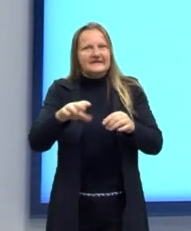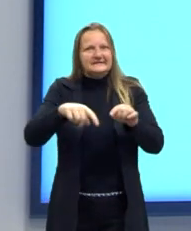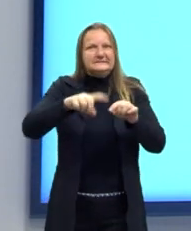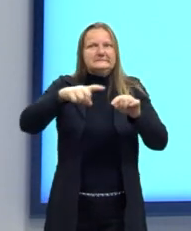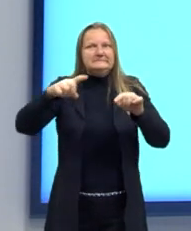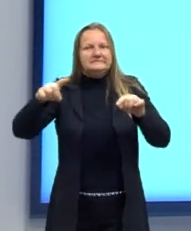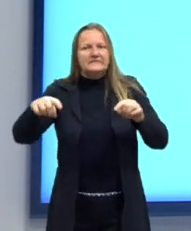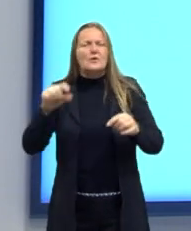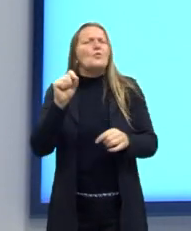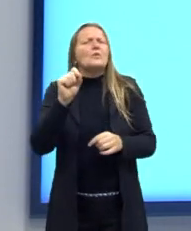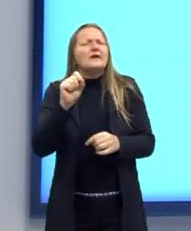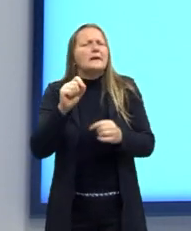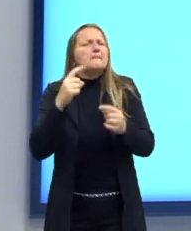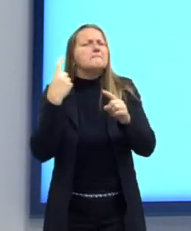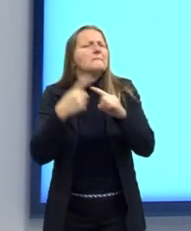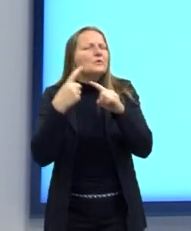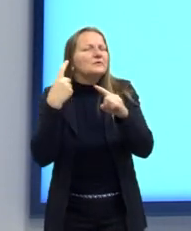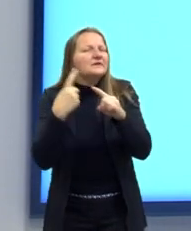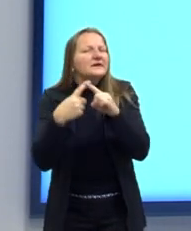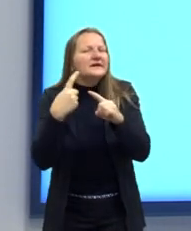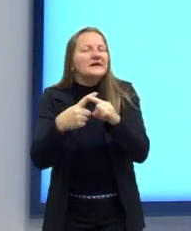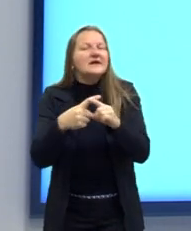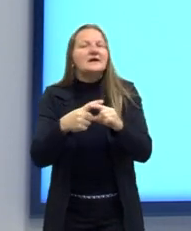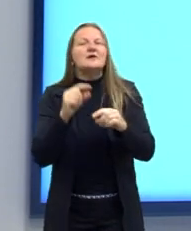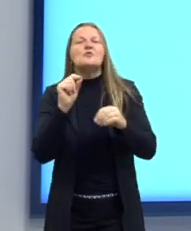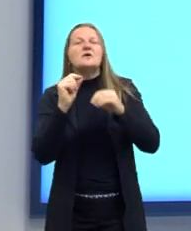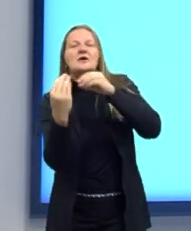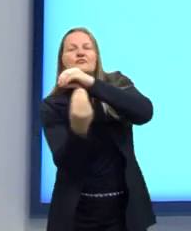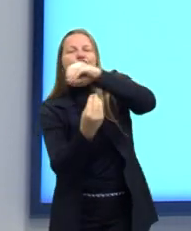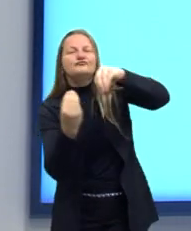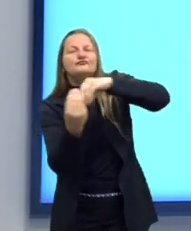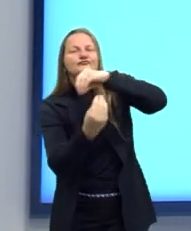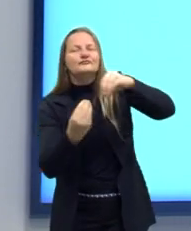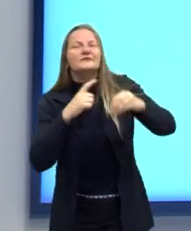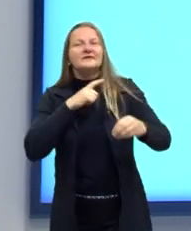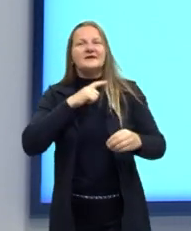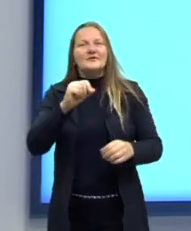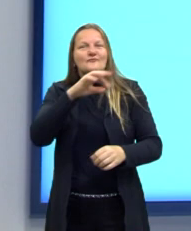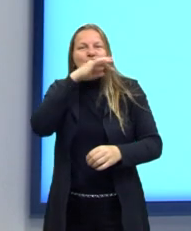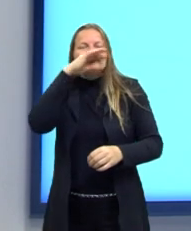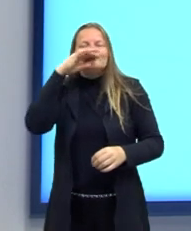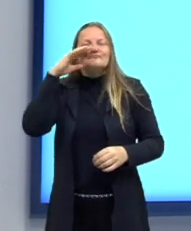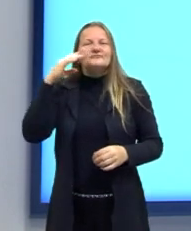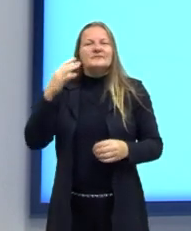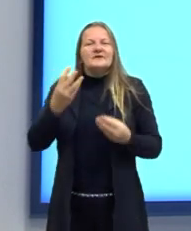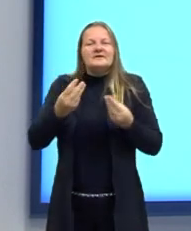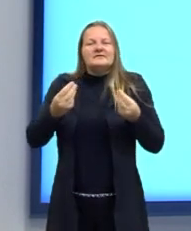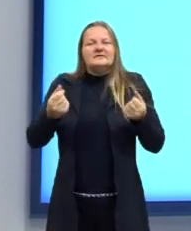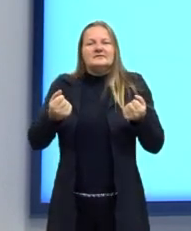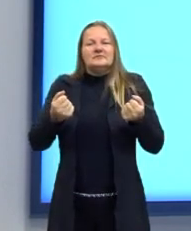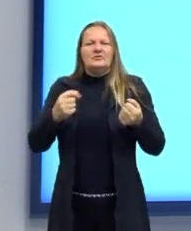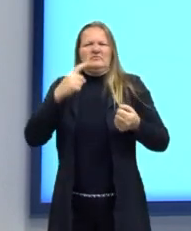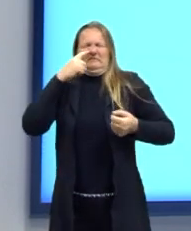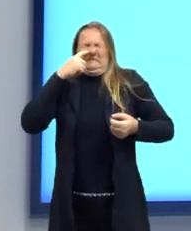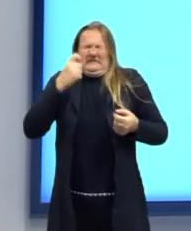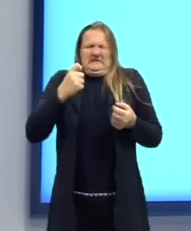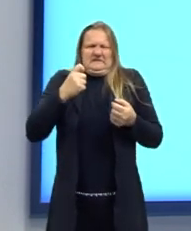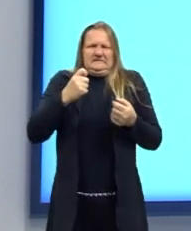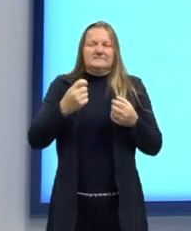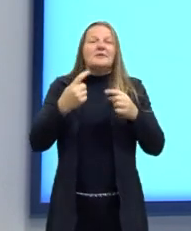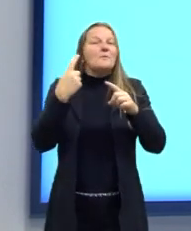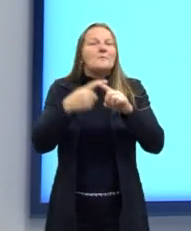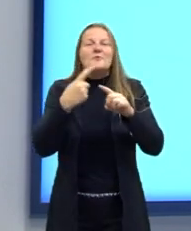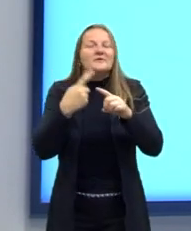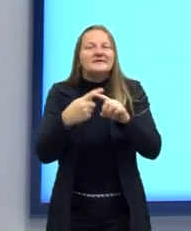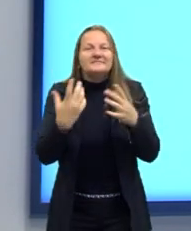O que que seria, qual composto será que dá essa variação tão grande de um cheiro tão agradável para um cheiro tão desagradável?